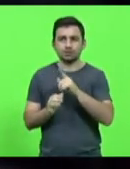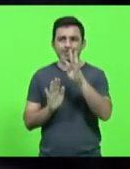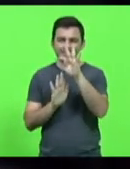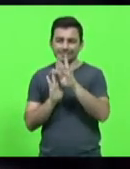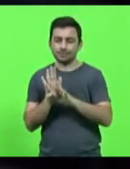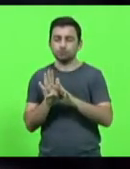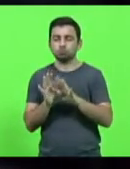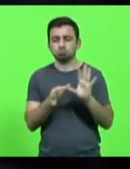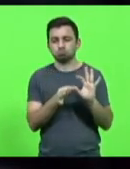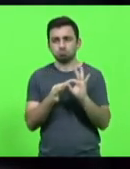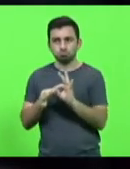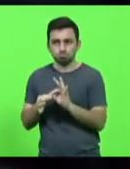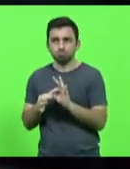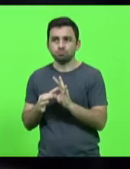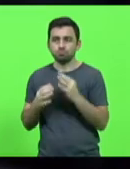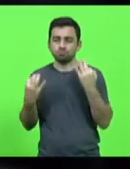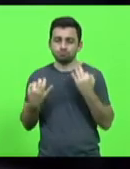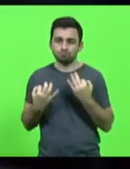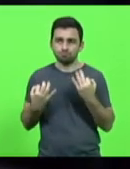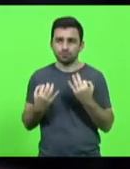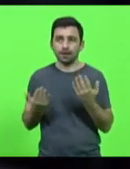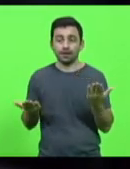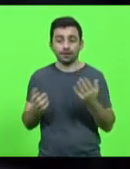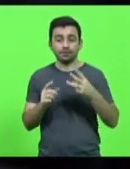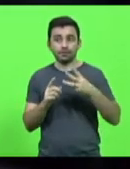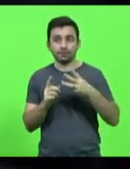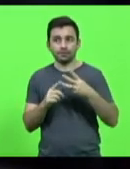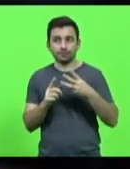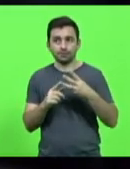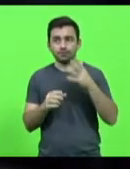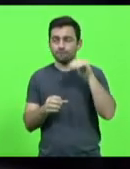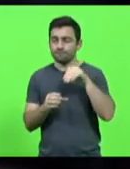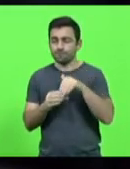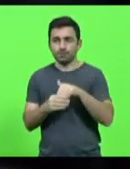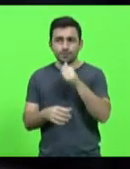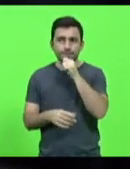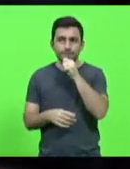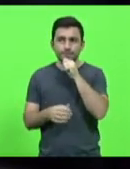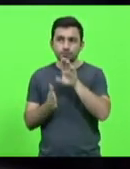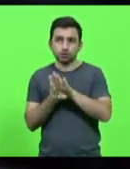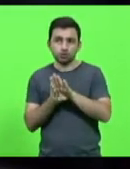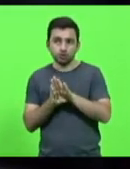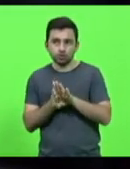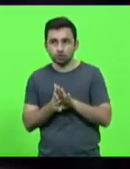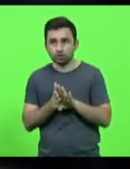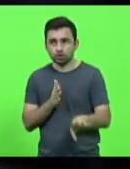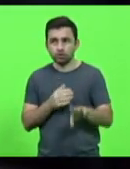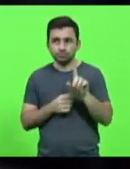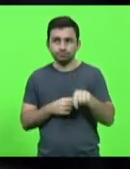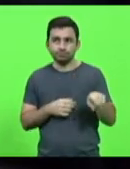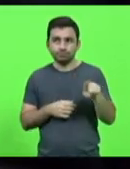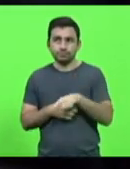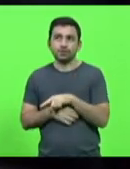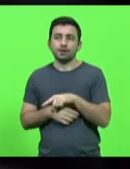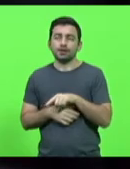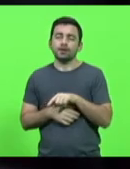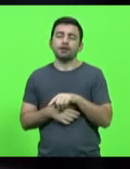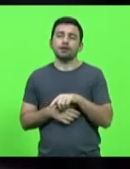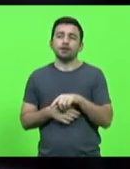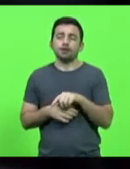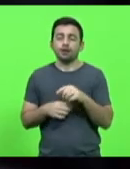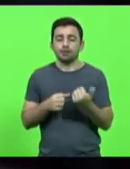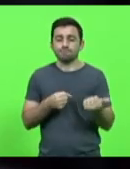coerente. Então, a terceira, também não votada, ela suprime a revogação dessa linha, complementando a primeira.